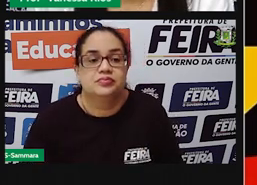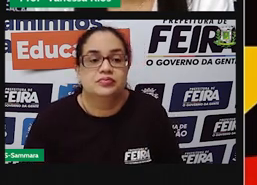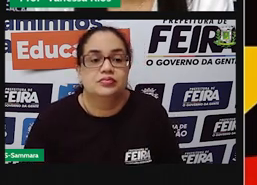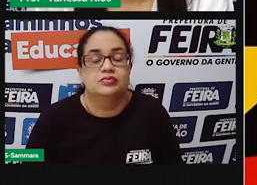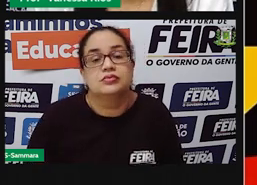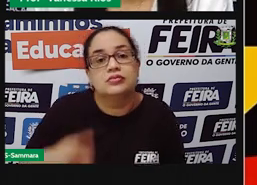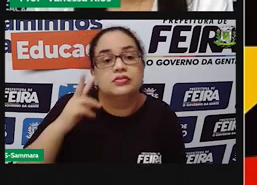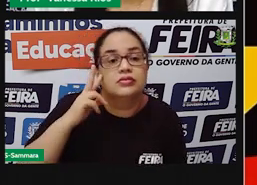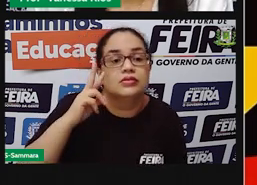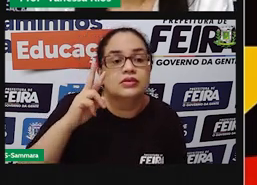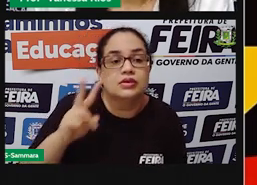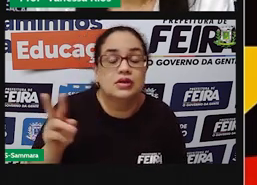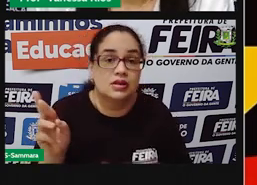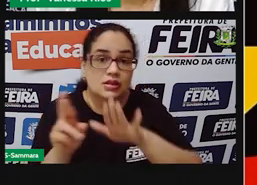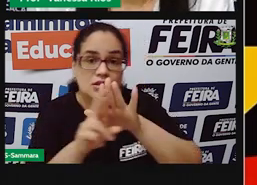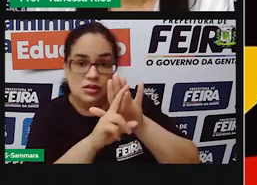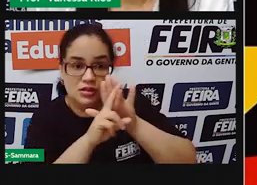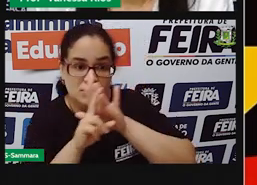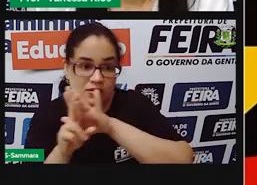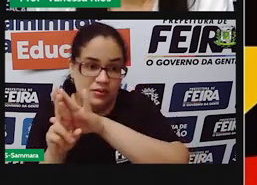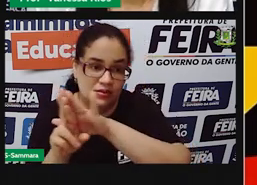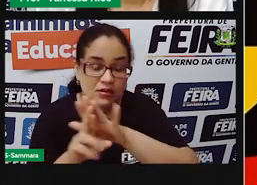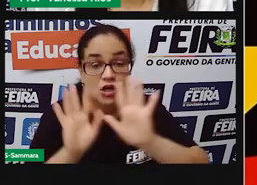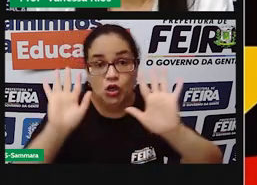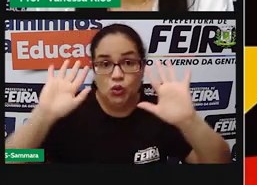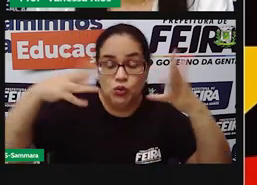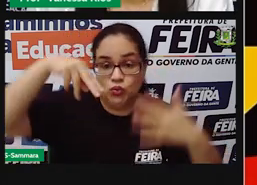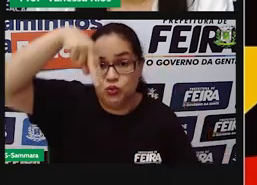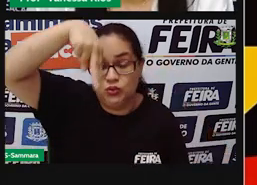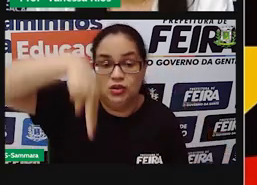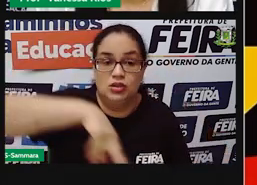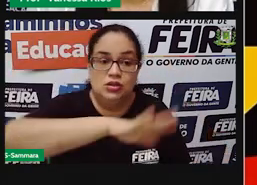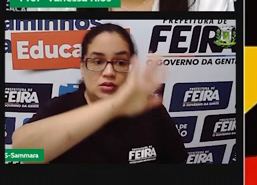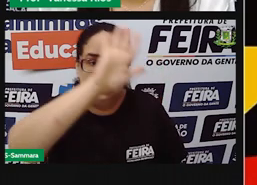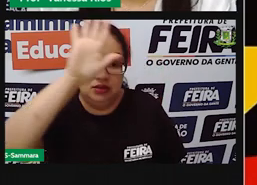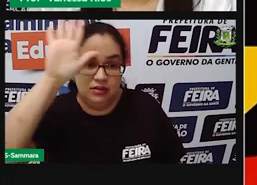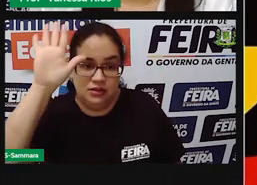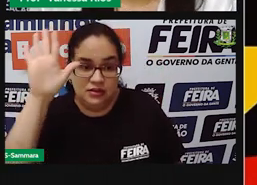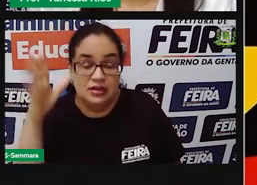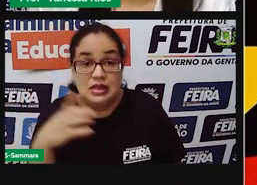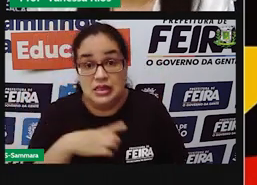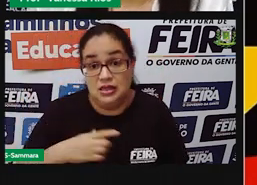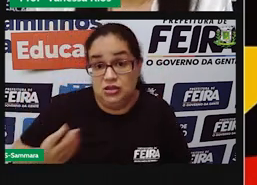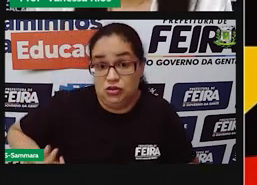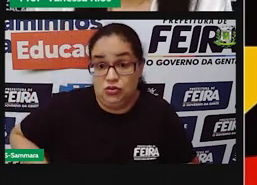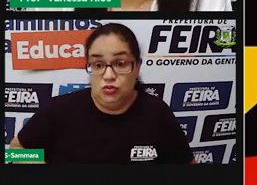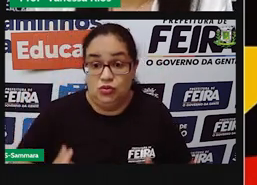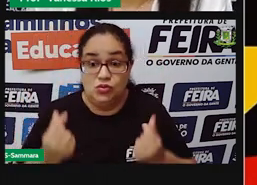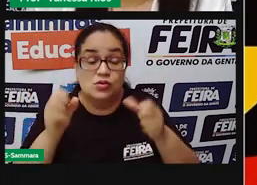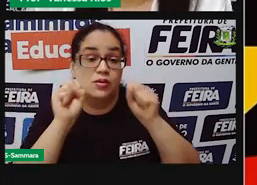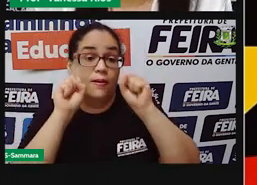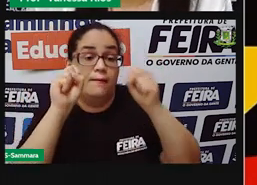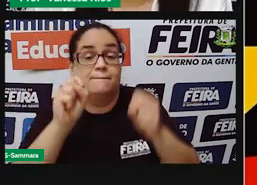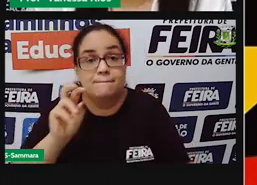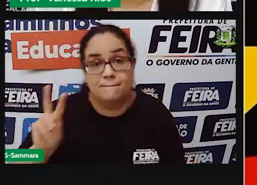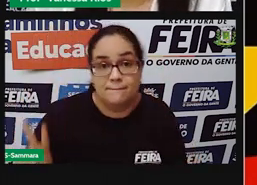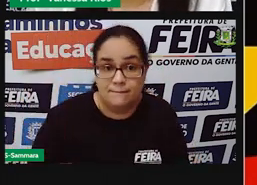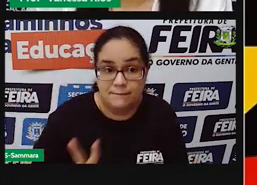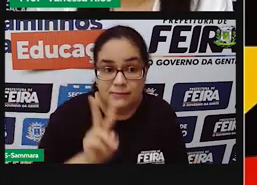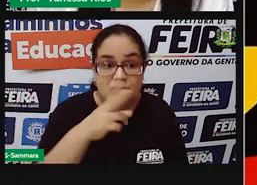E aí, é um representante da cultura nordestina, que faz com muita riqueza, muito valor essa